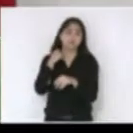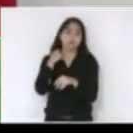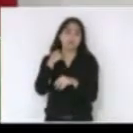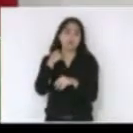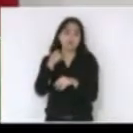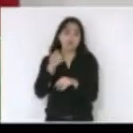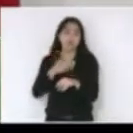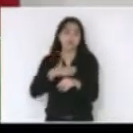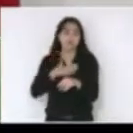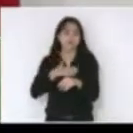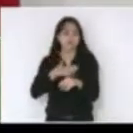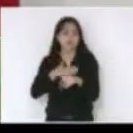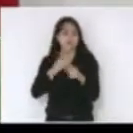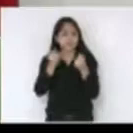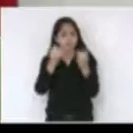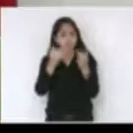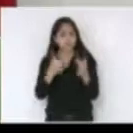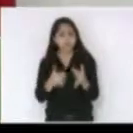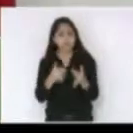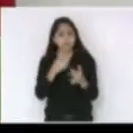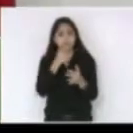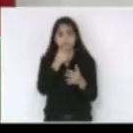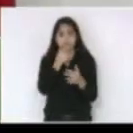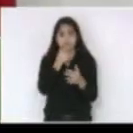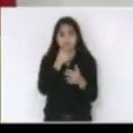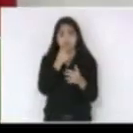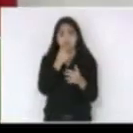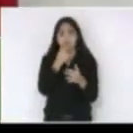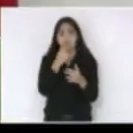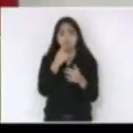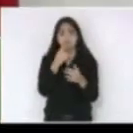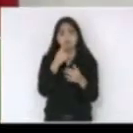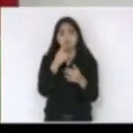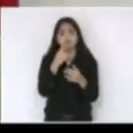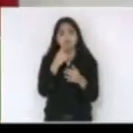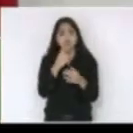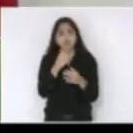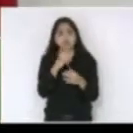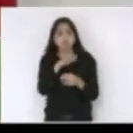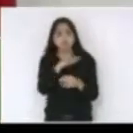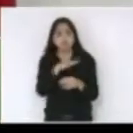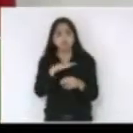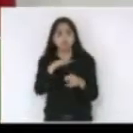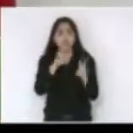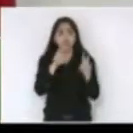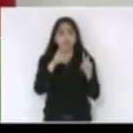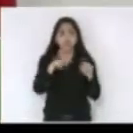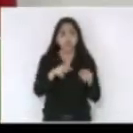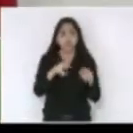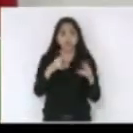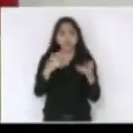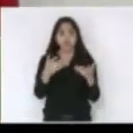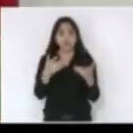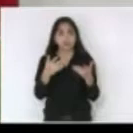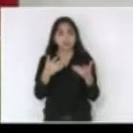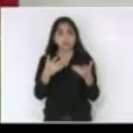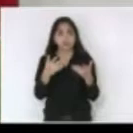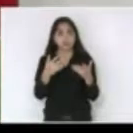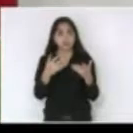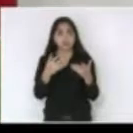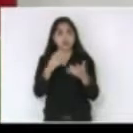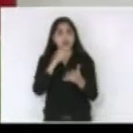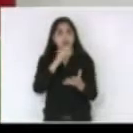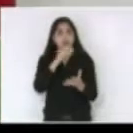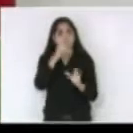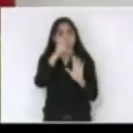gostaria aqui fazer uma observação eu ouvi atentamente colegas deputados nessa tarde referirem-se ao programa